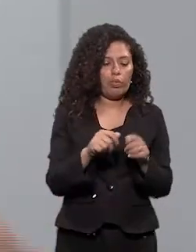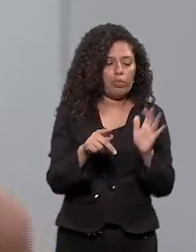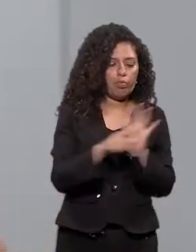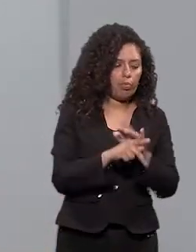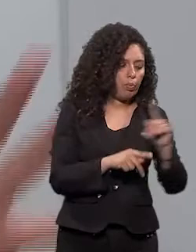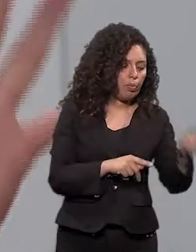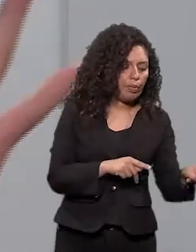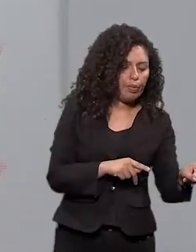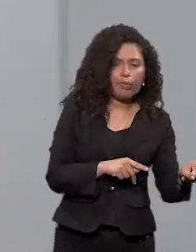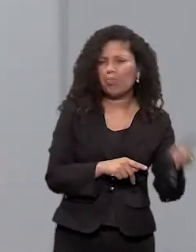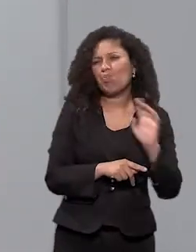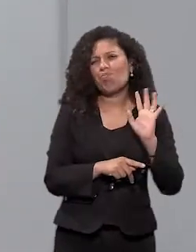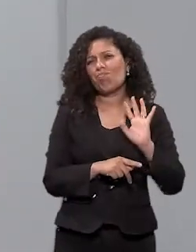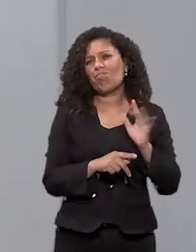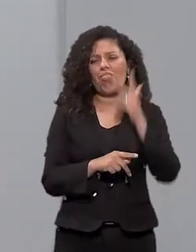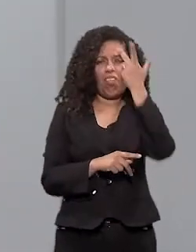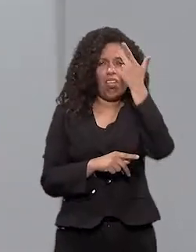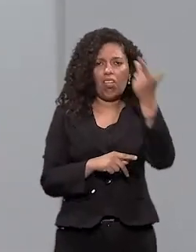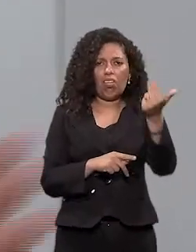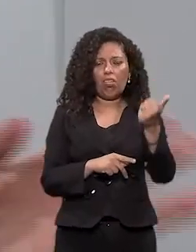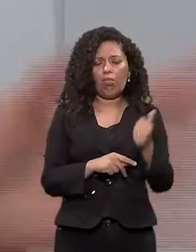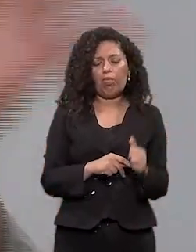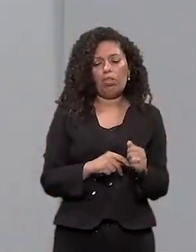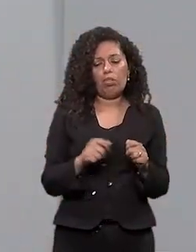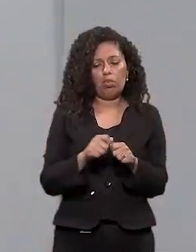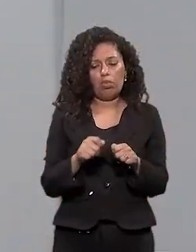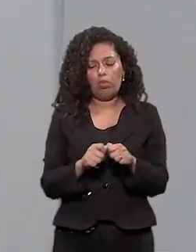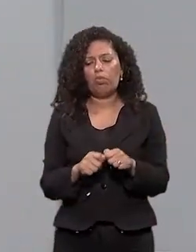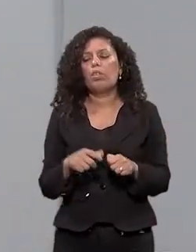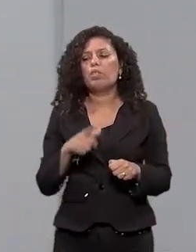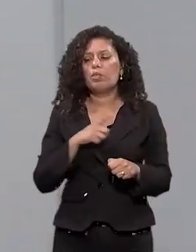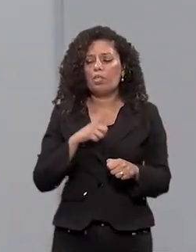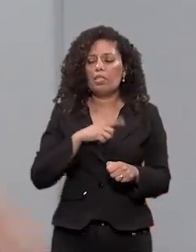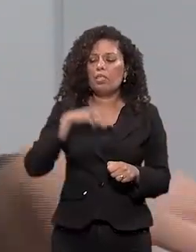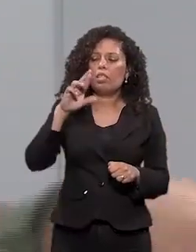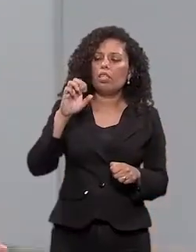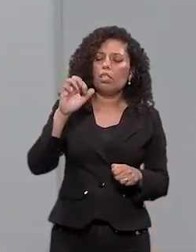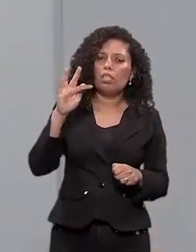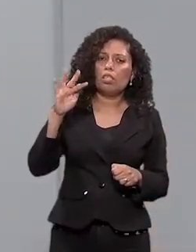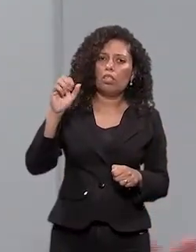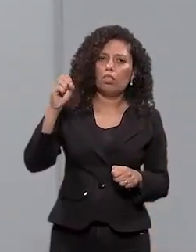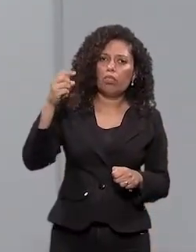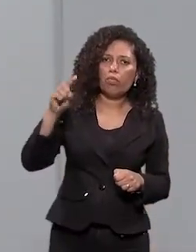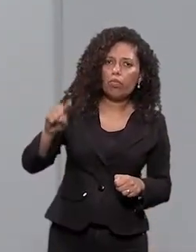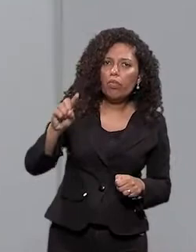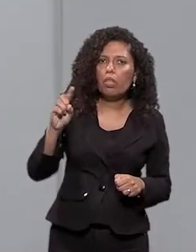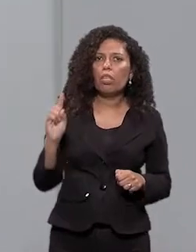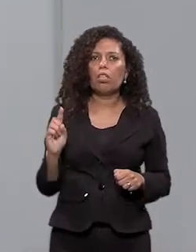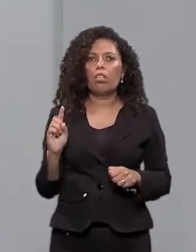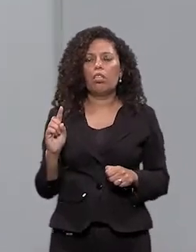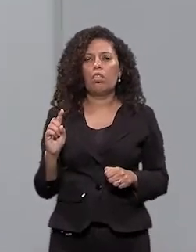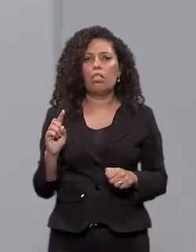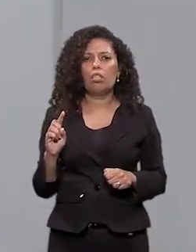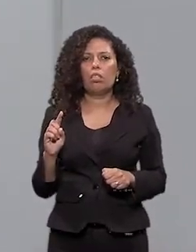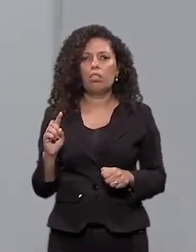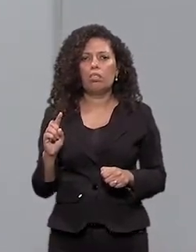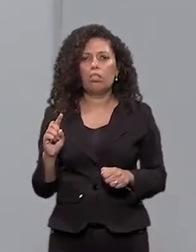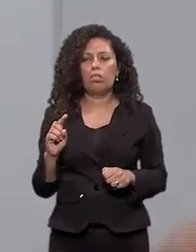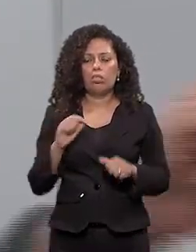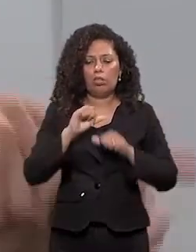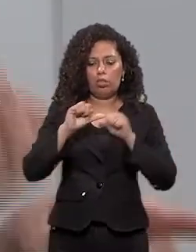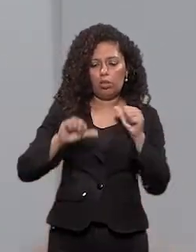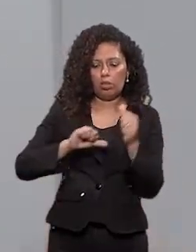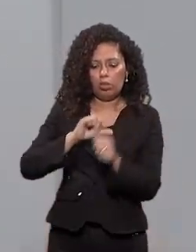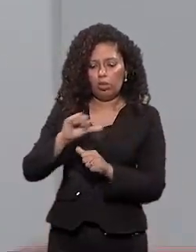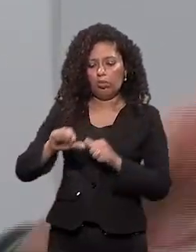crianças Não Eu faço naturalmente Tem músicas que eu faço com refrão Que nesse refrão É um refrão que pega, assim Eu já mudei de